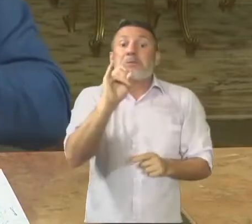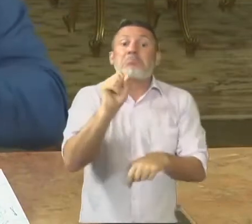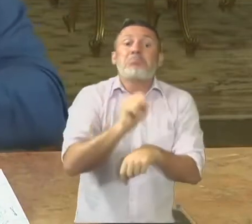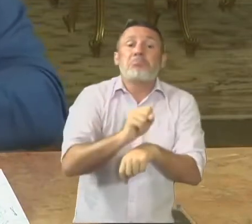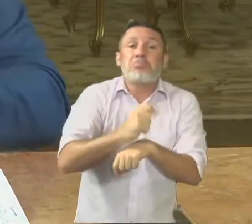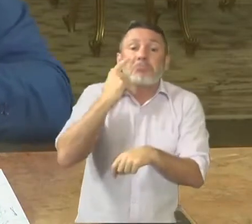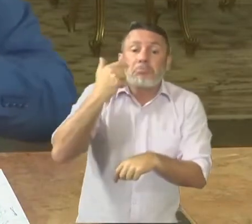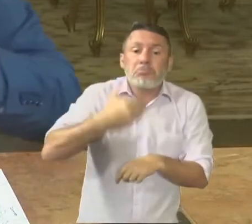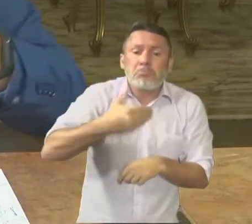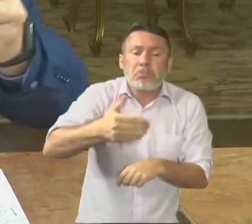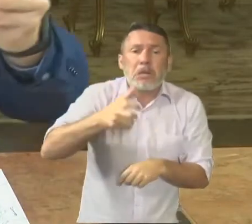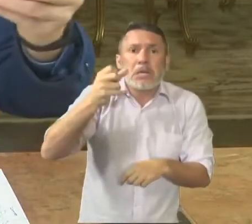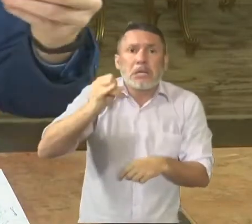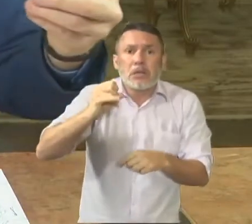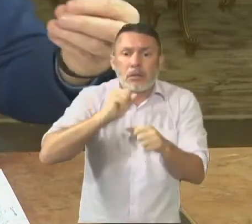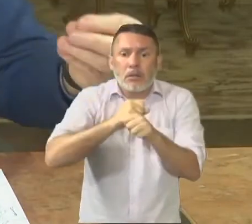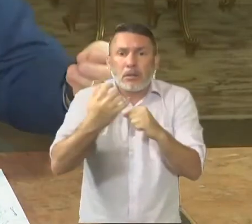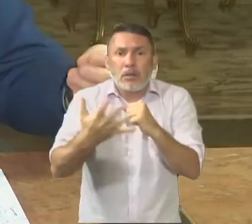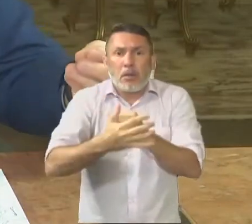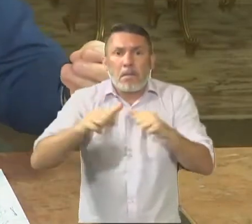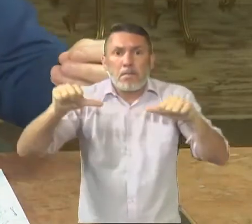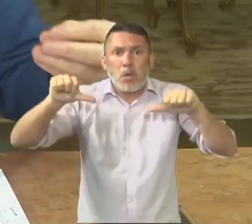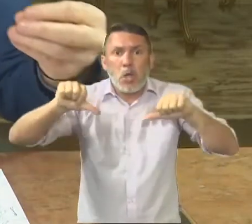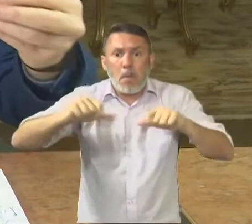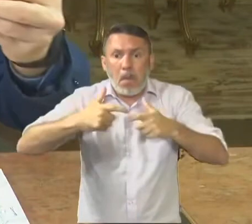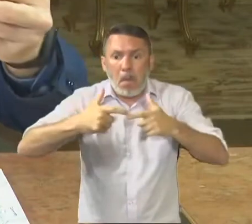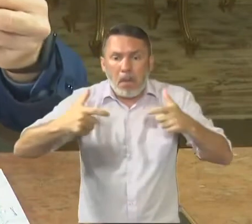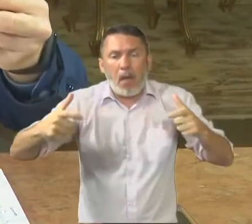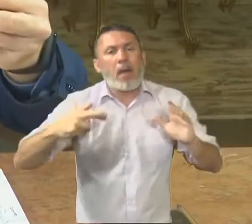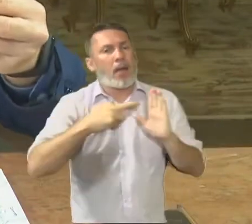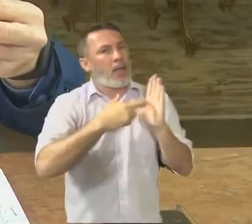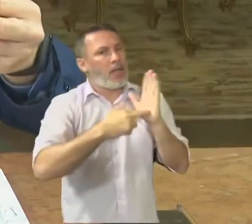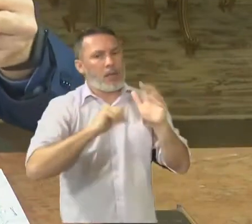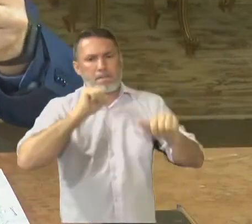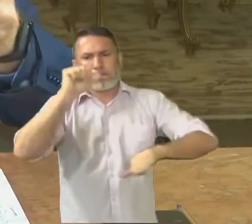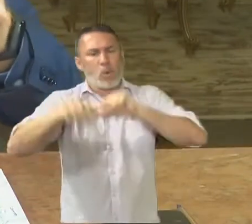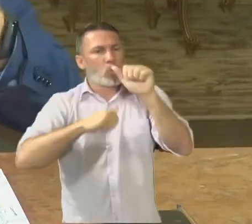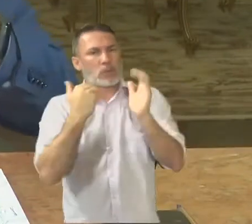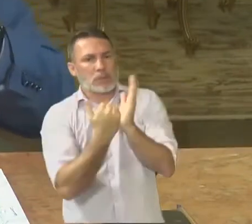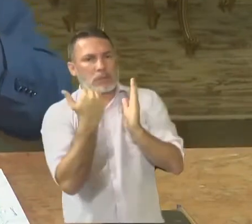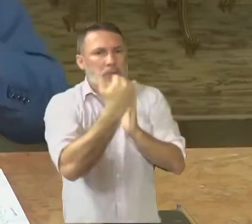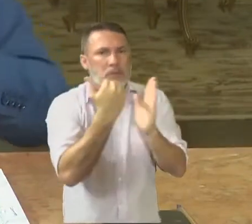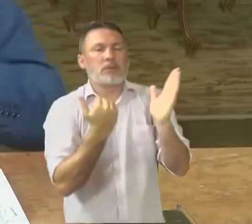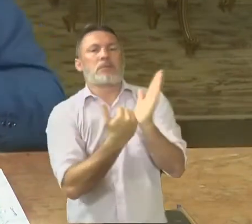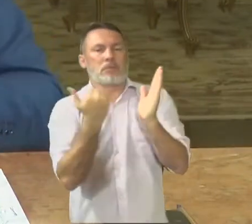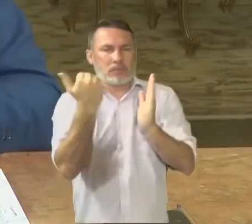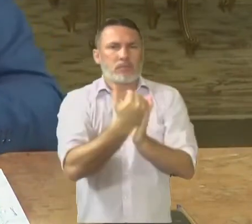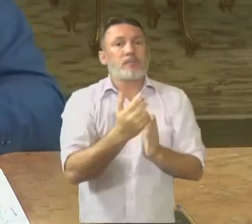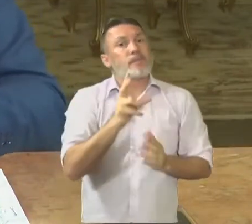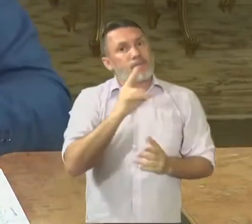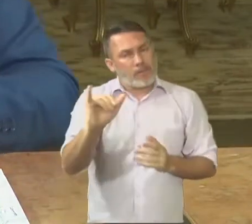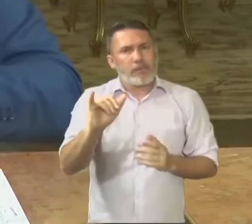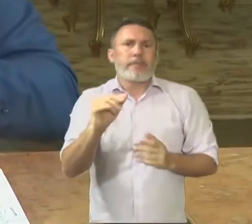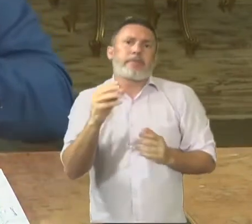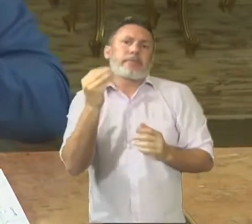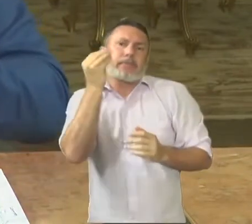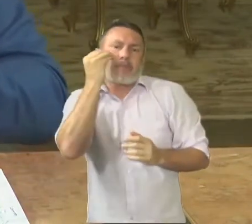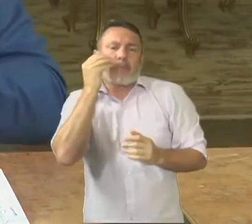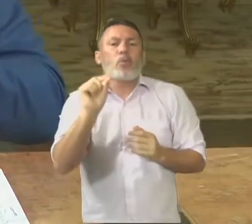a gente vai ampliando também as medidas qualificadas. Vamos ter uma menor restrição